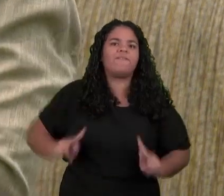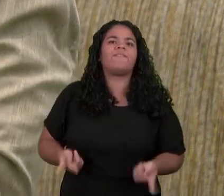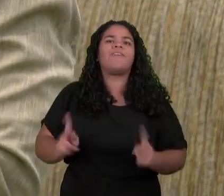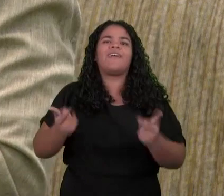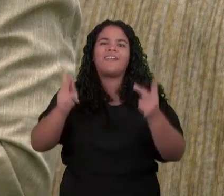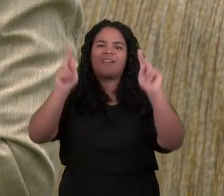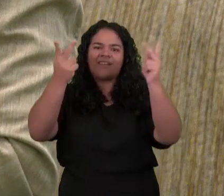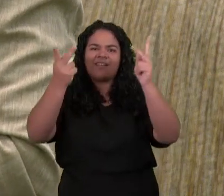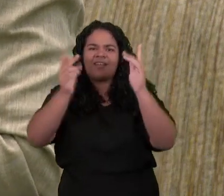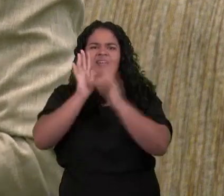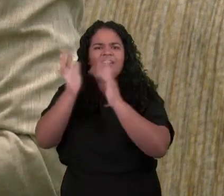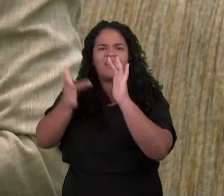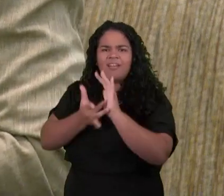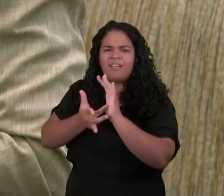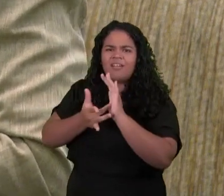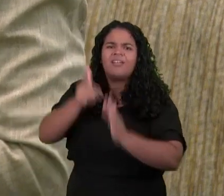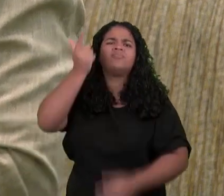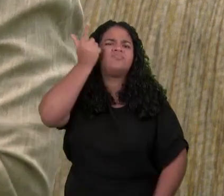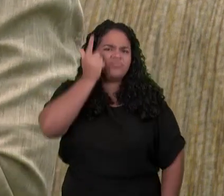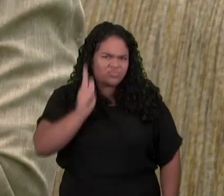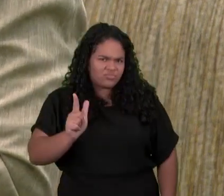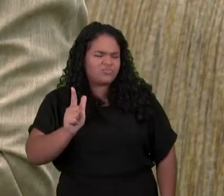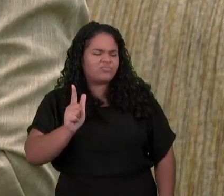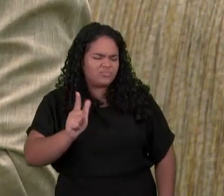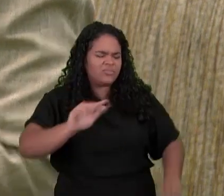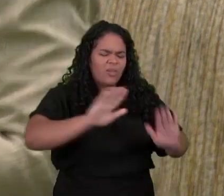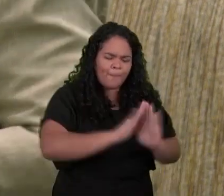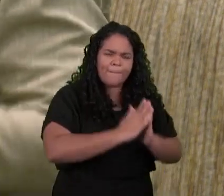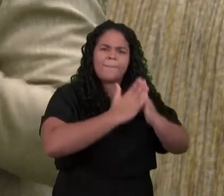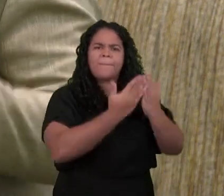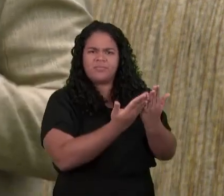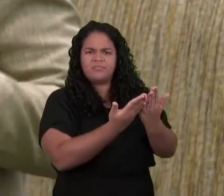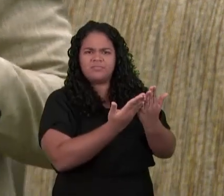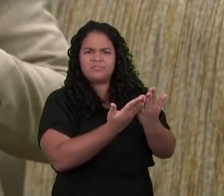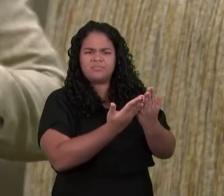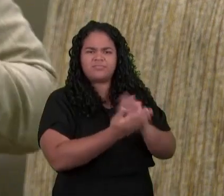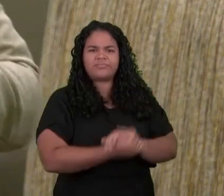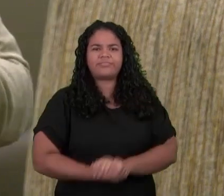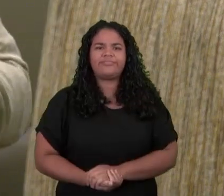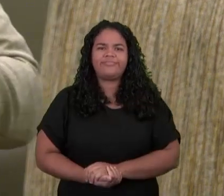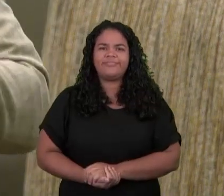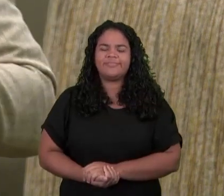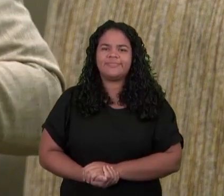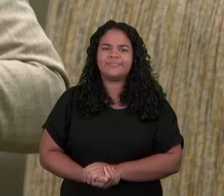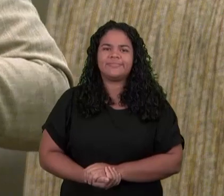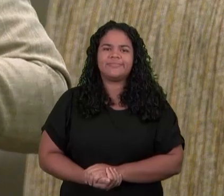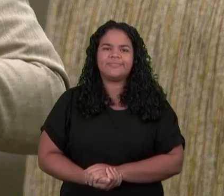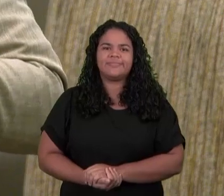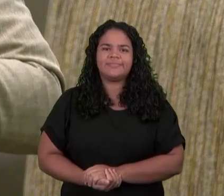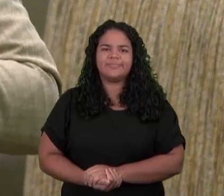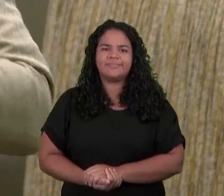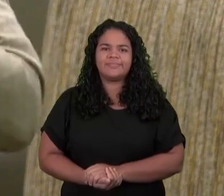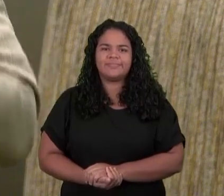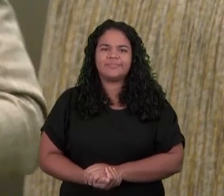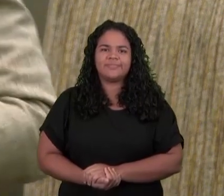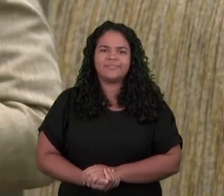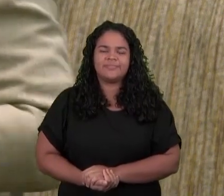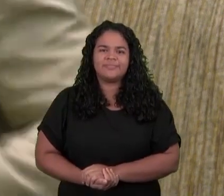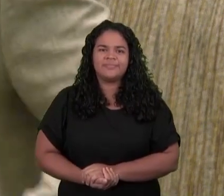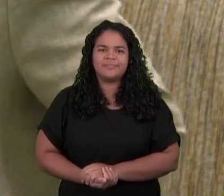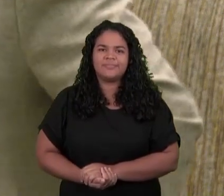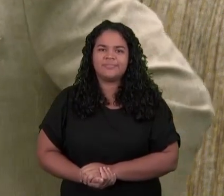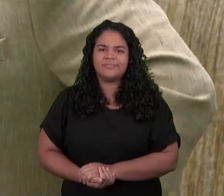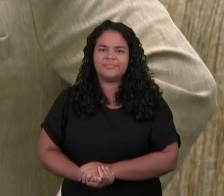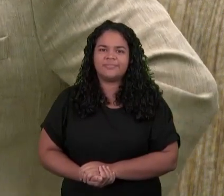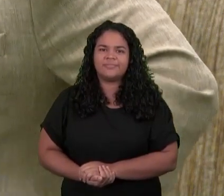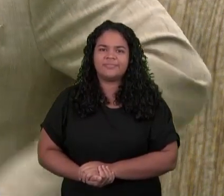Os seus Sete Selos Mas João Não fica Apenas Olhando E